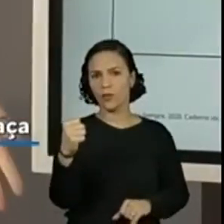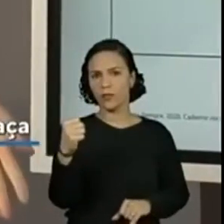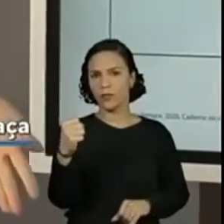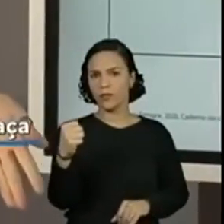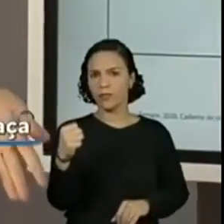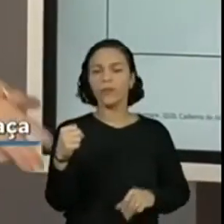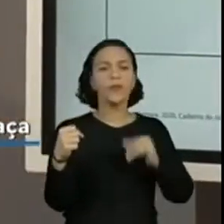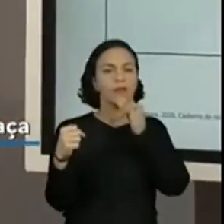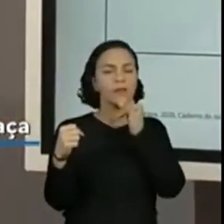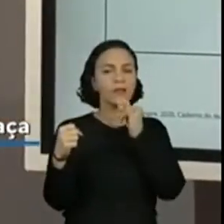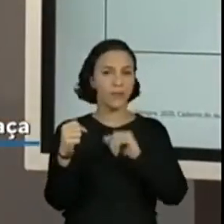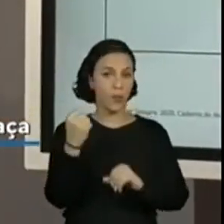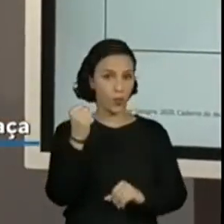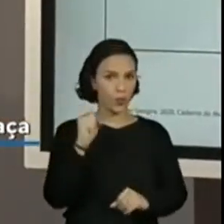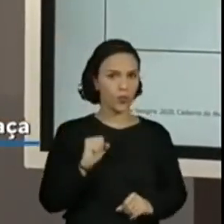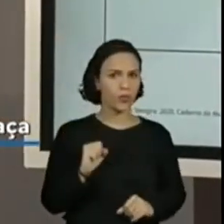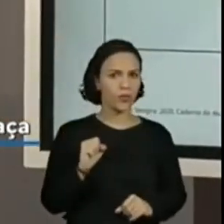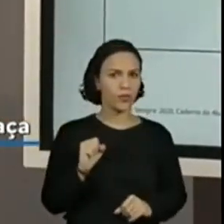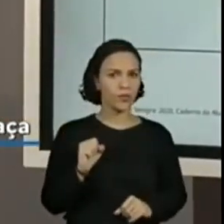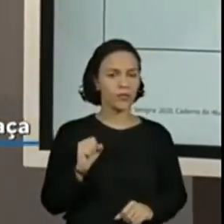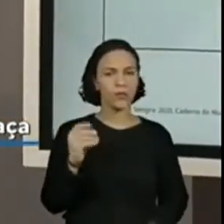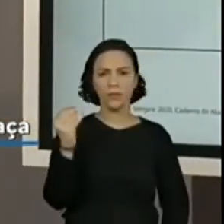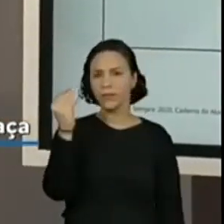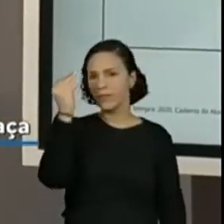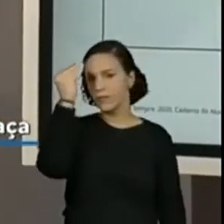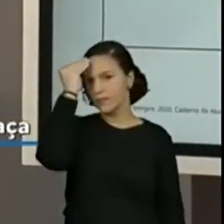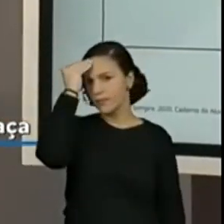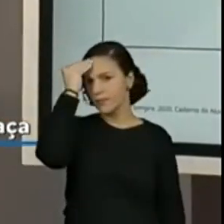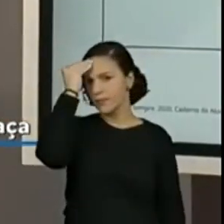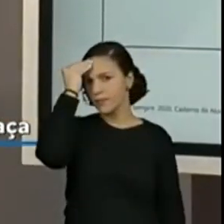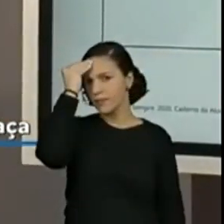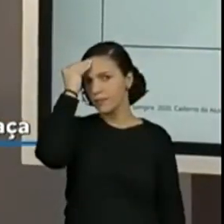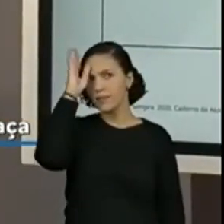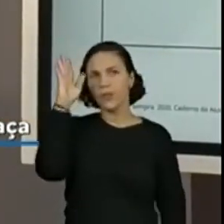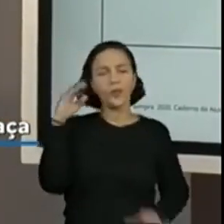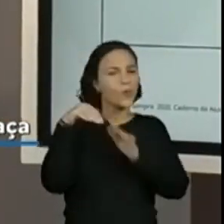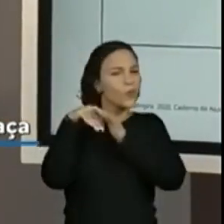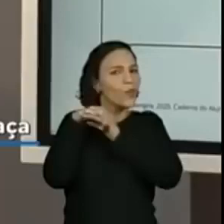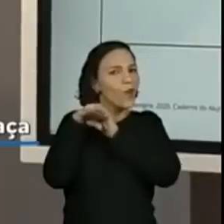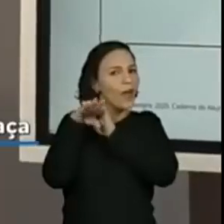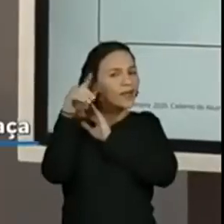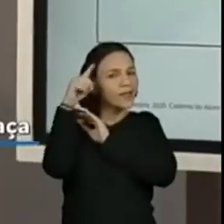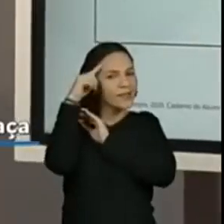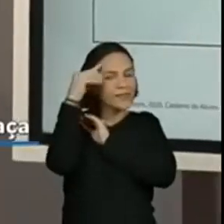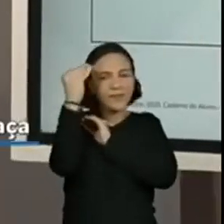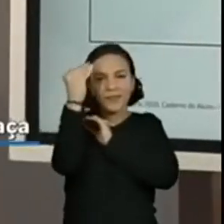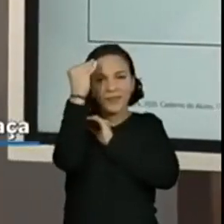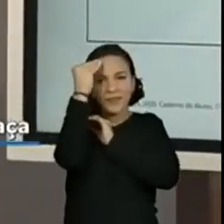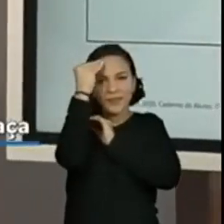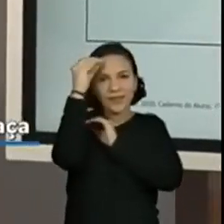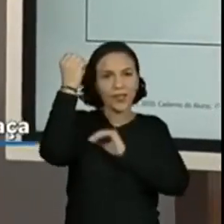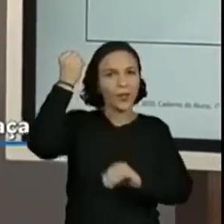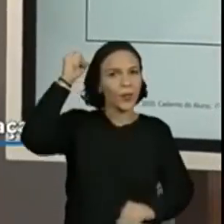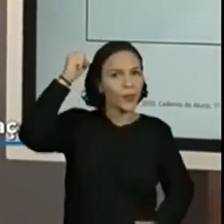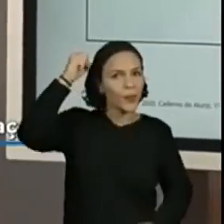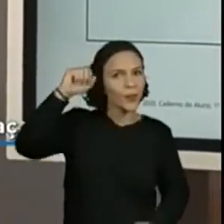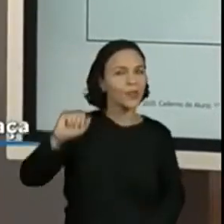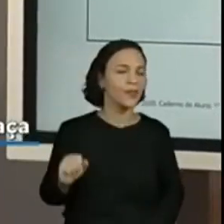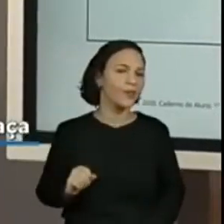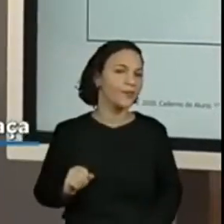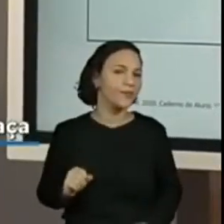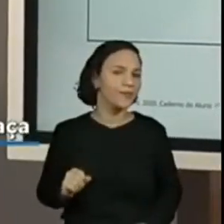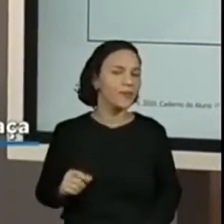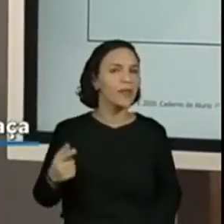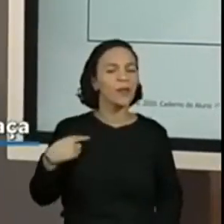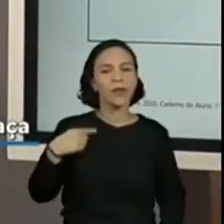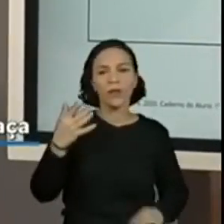gente? O 8. Pego o 8 e coloco na minha cabeça. Guardo lá na minha cabeça. 8 na cabeça, criançada. Aí